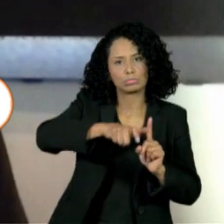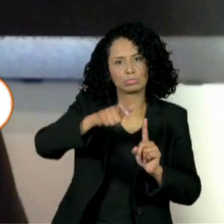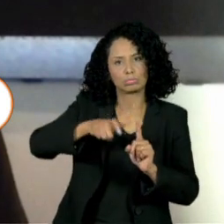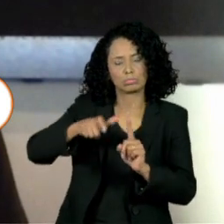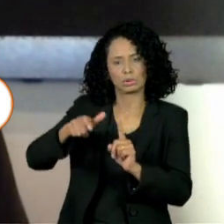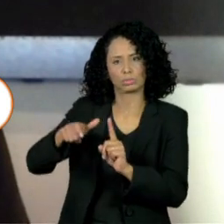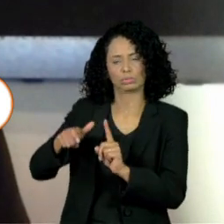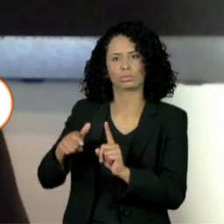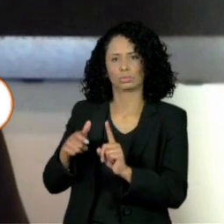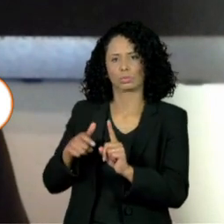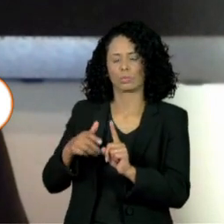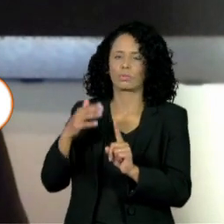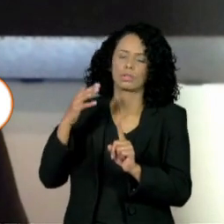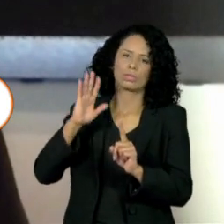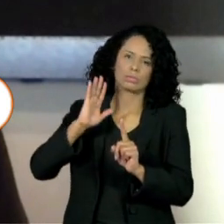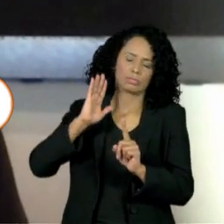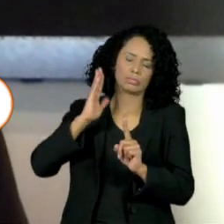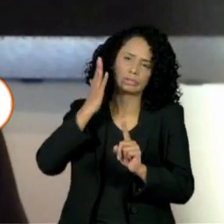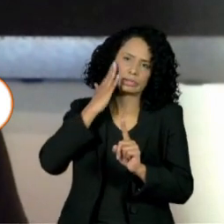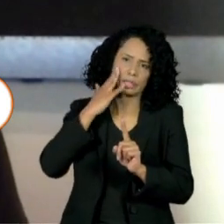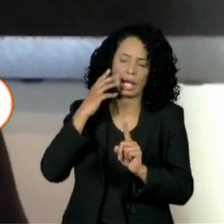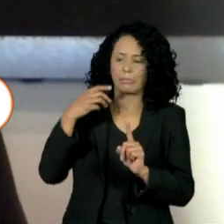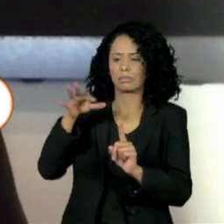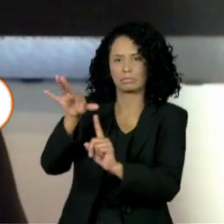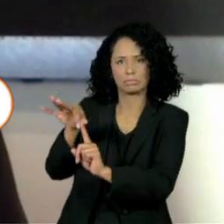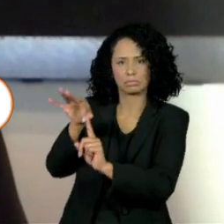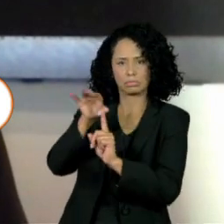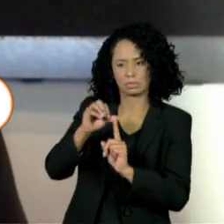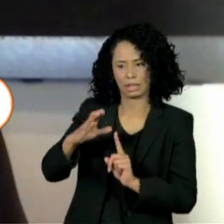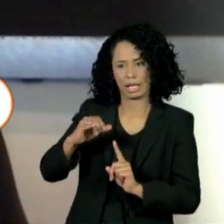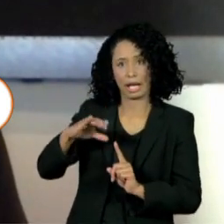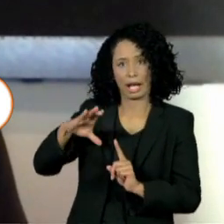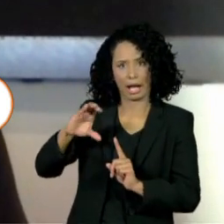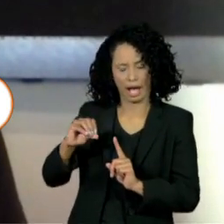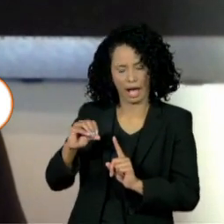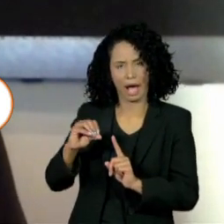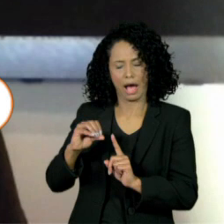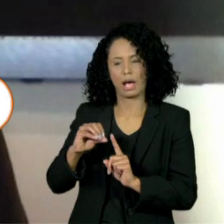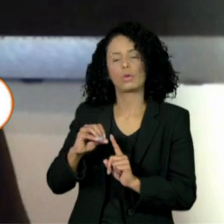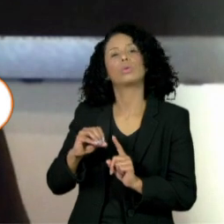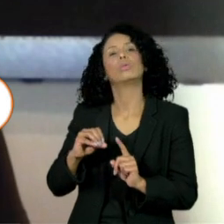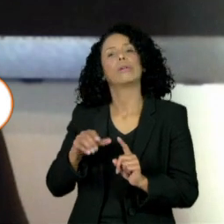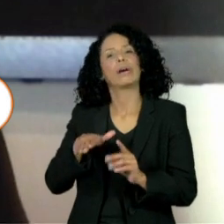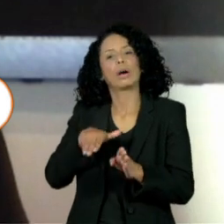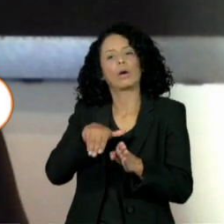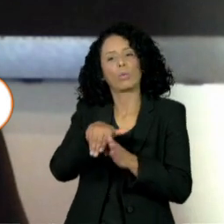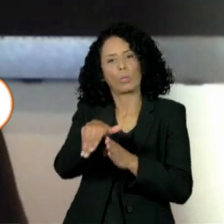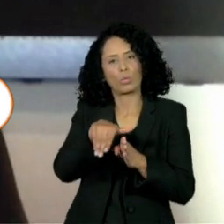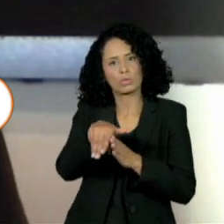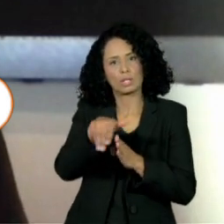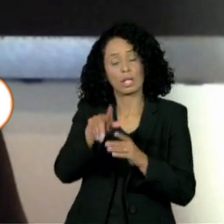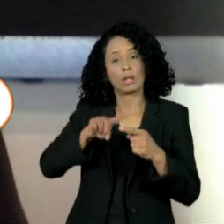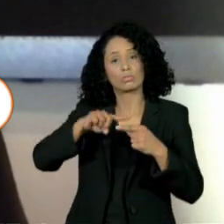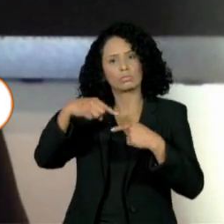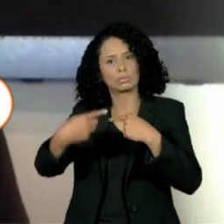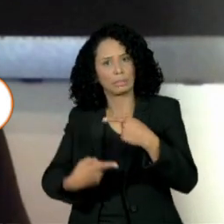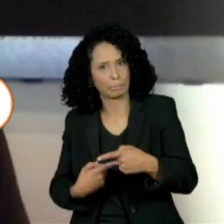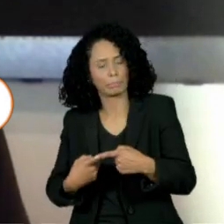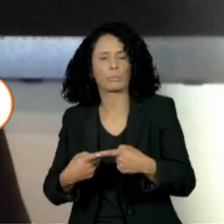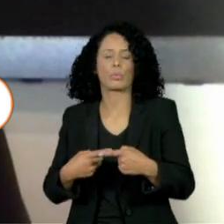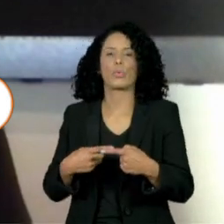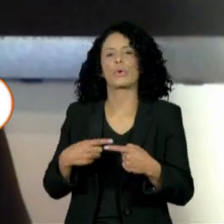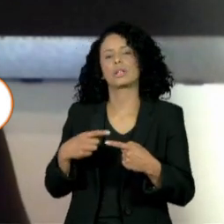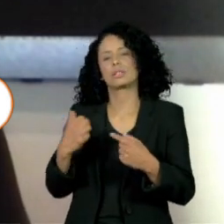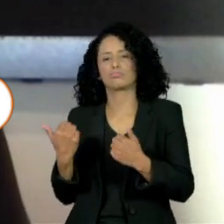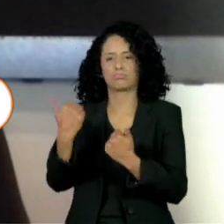o Caio, que está sendo indicado aí como conselheiro e depois para presidente da Petrobras, passa por esse teste de conformidade. Então,